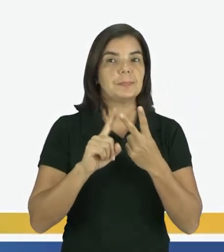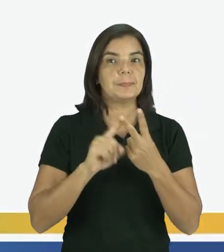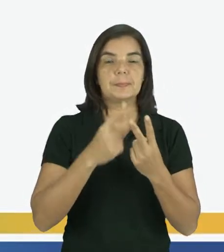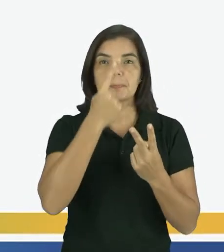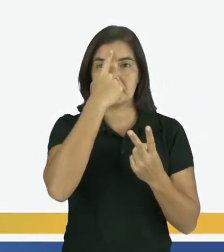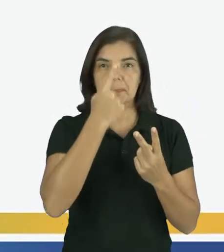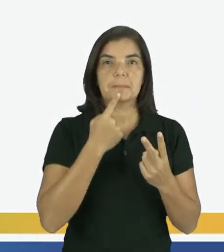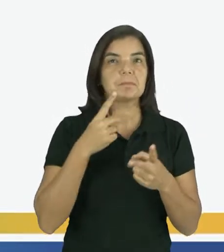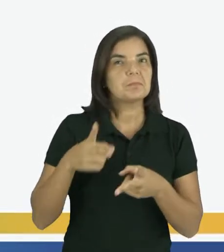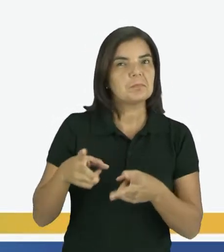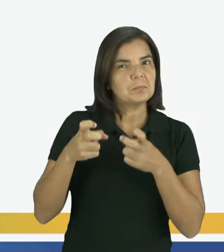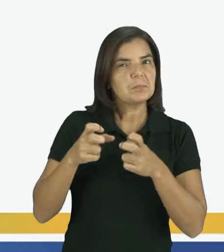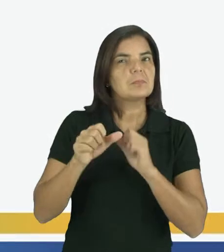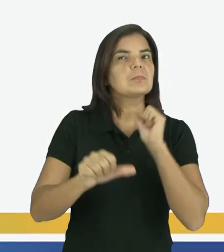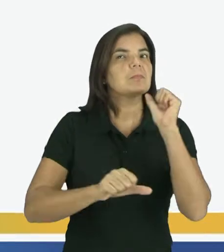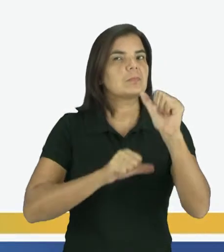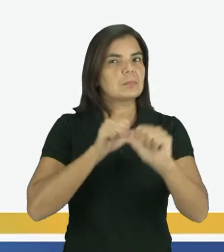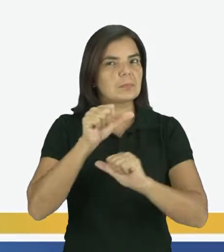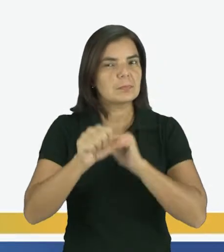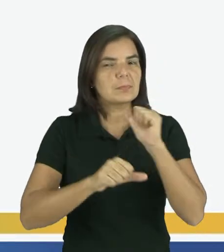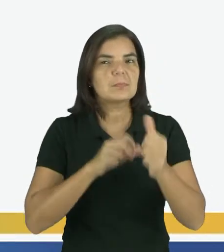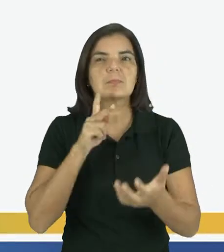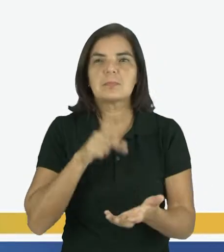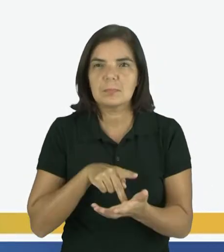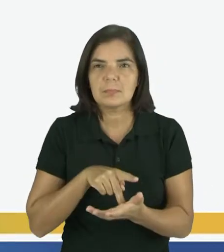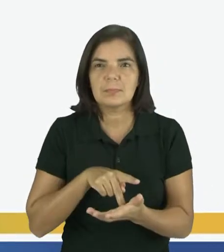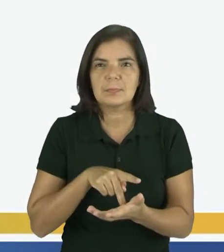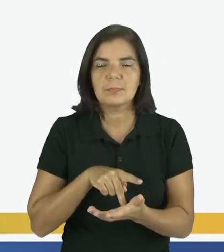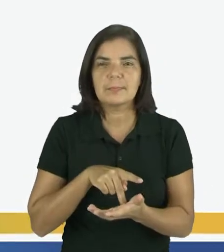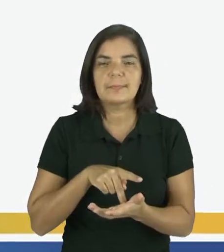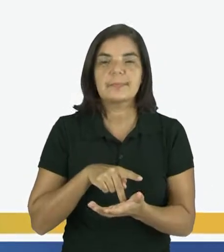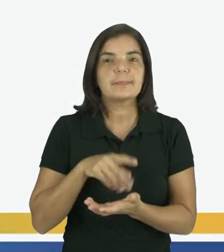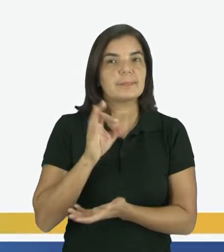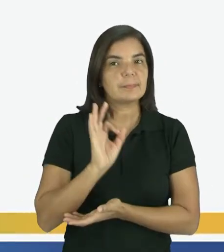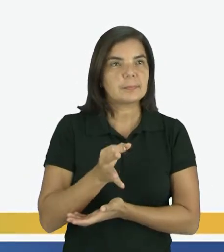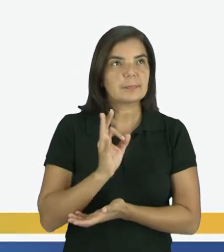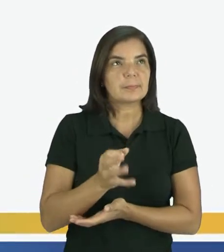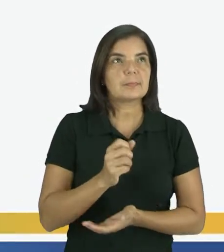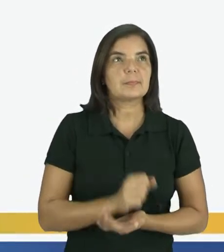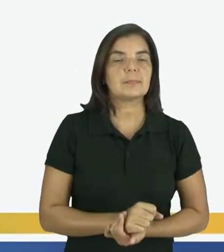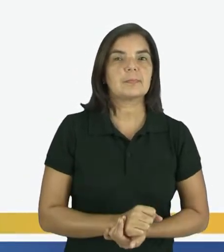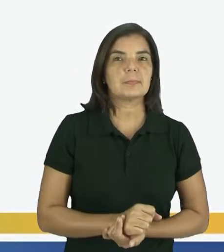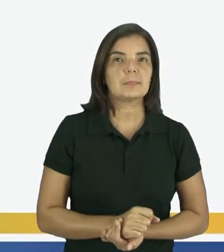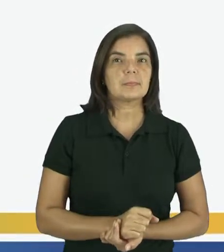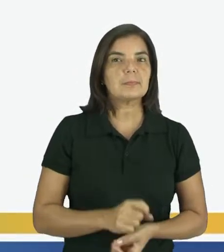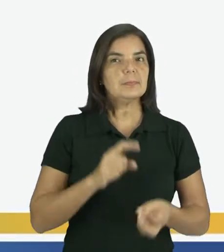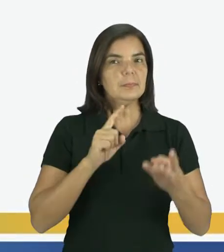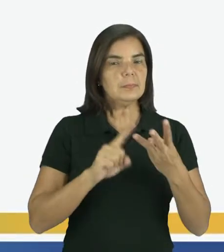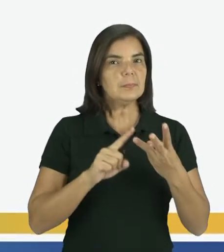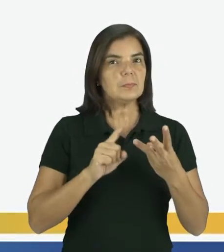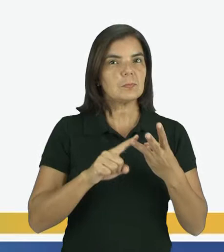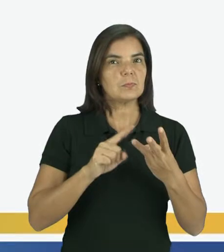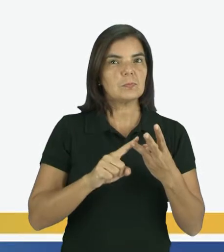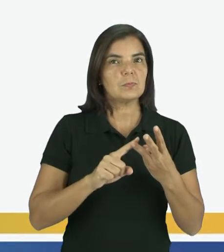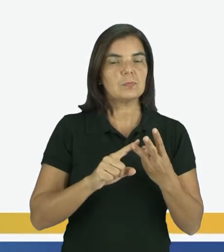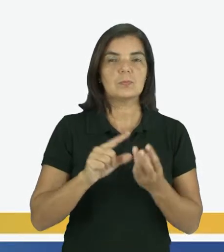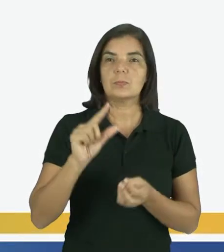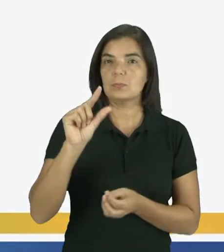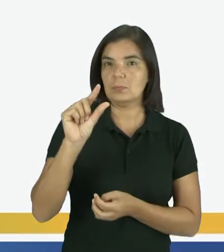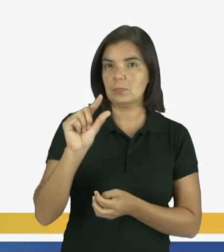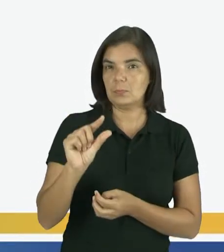nós percebemos algumas mudanças, não é? Certo? Já tem ali menos